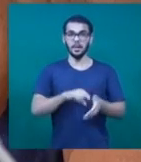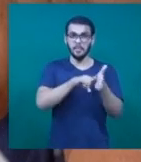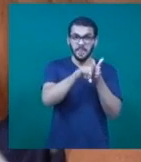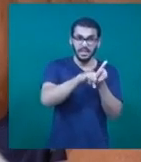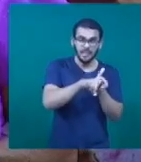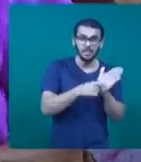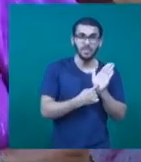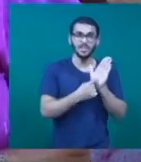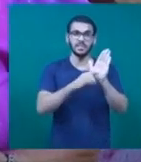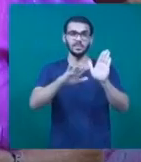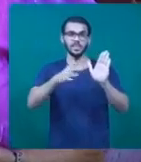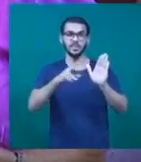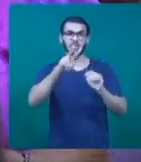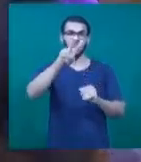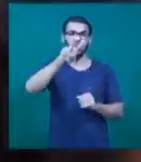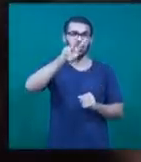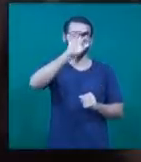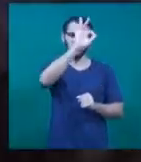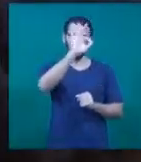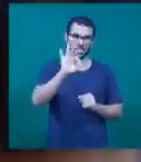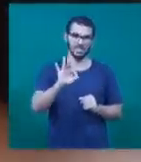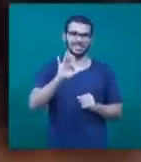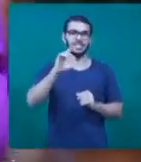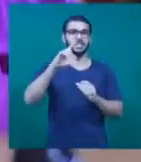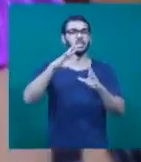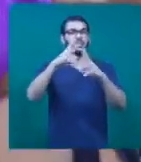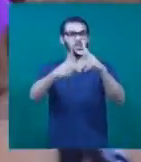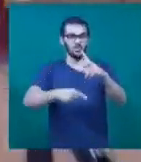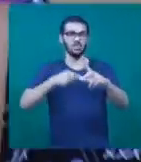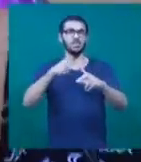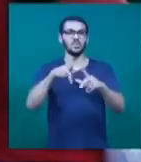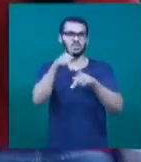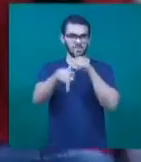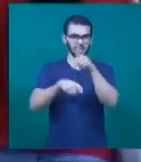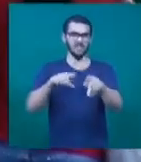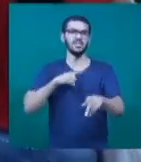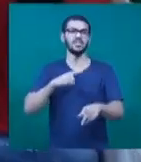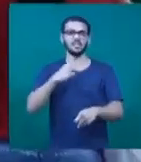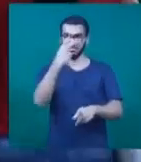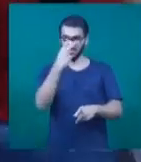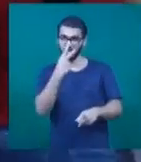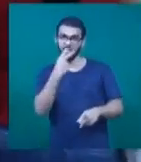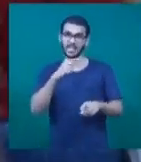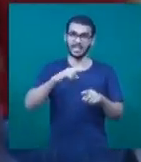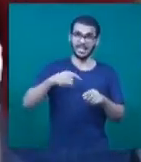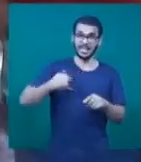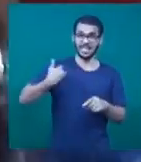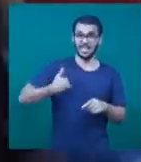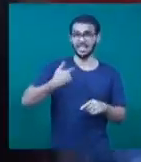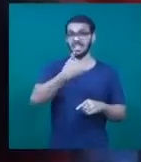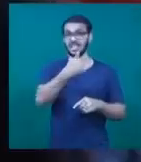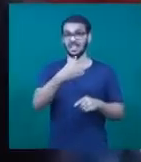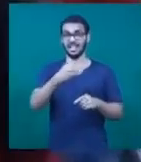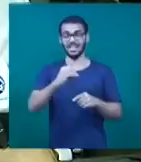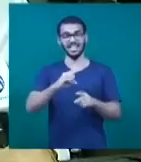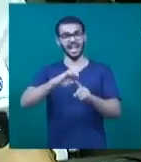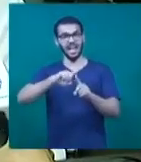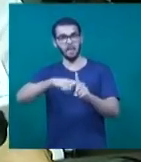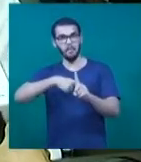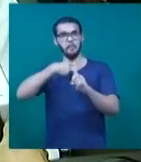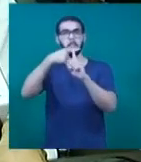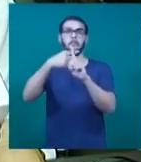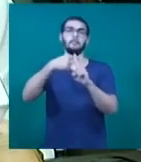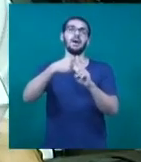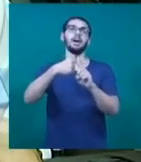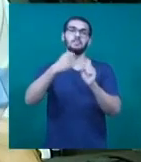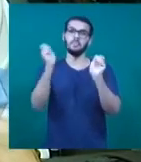população mundial. A partir dos 70 anos, a incidência aumenta, entre 6 a 7%. É o aumento da pressão